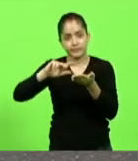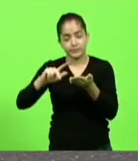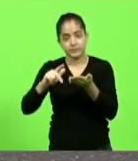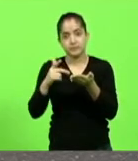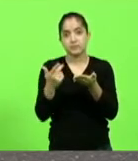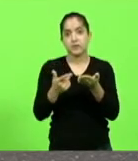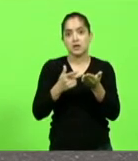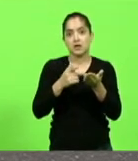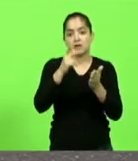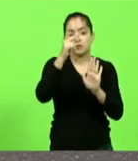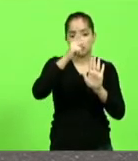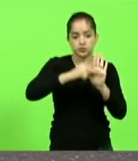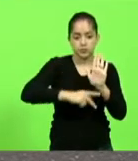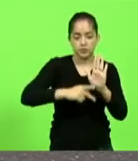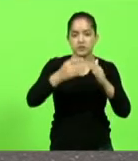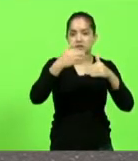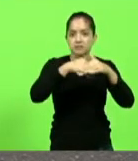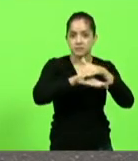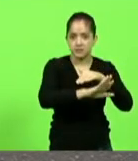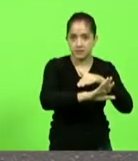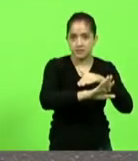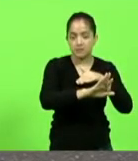projetos engavetados